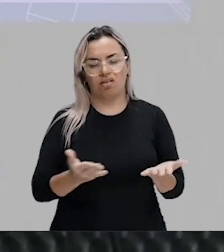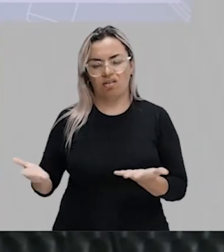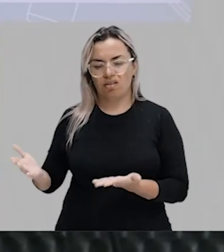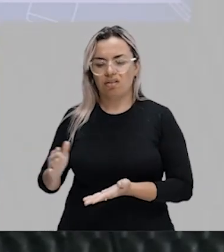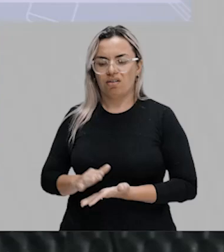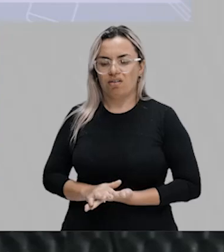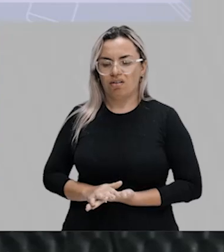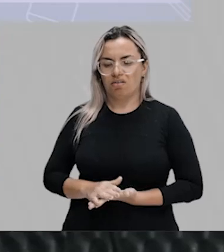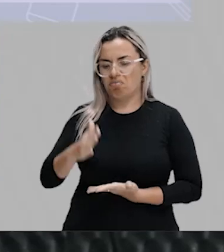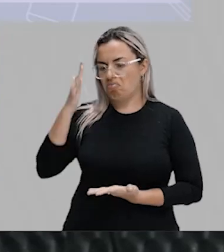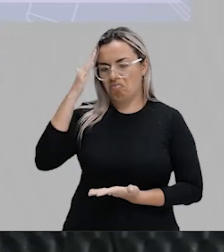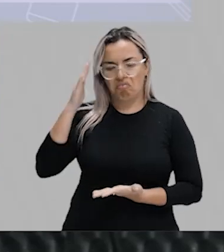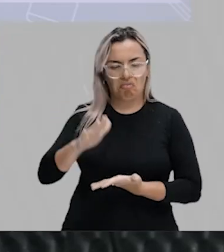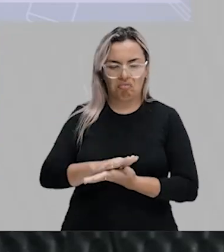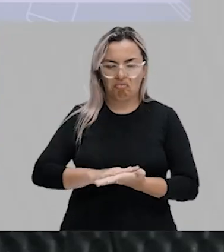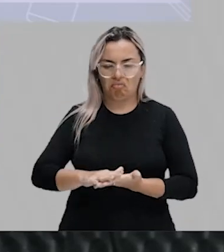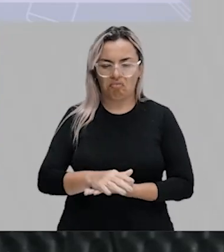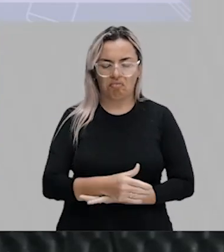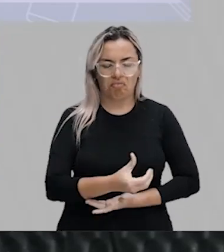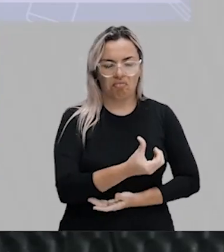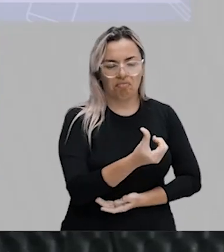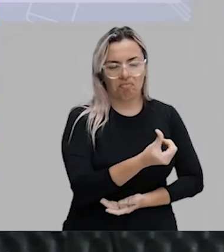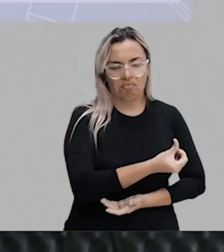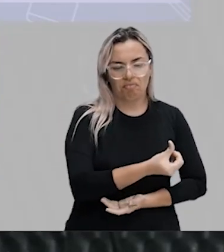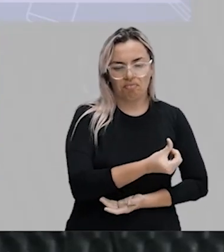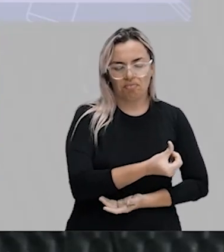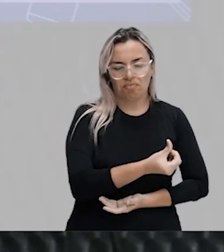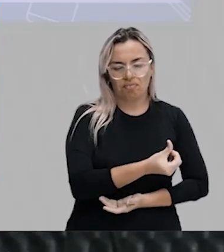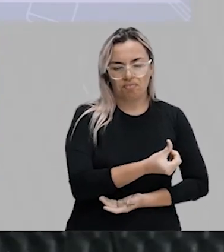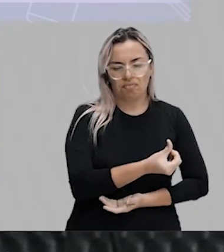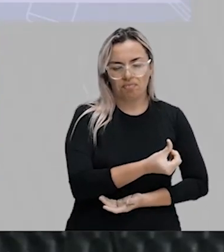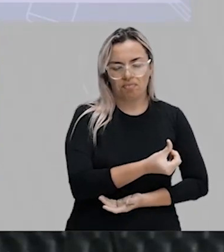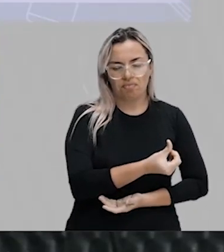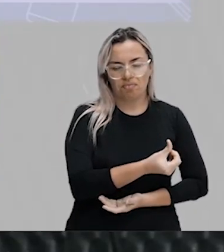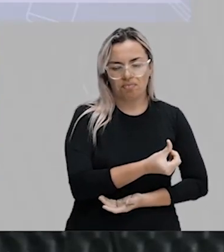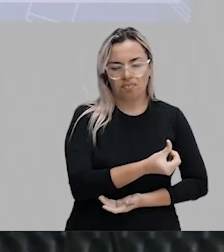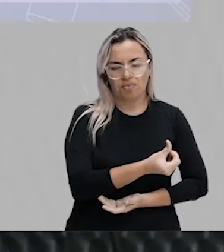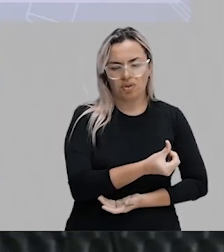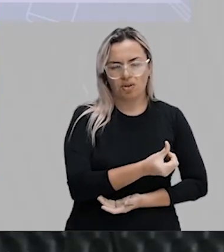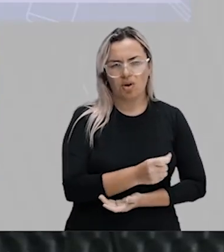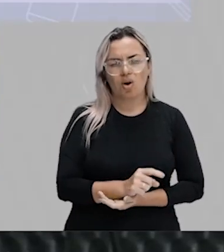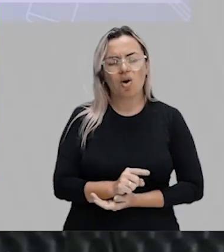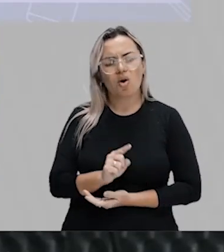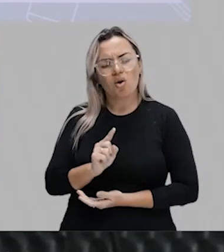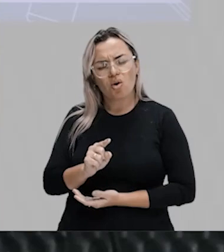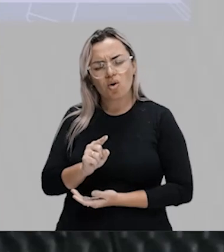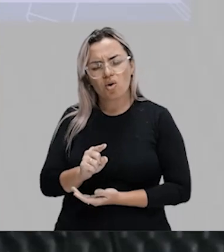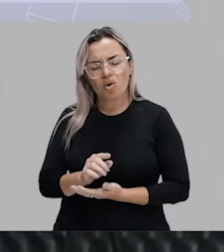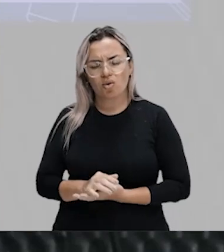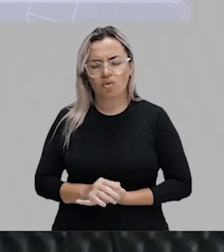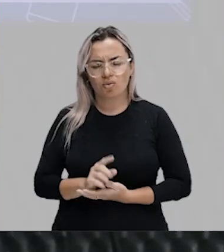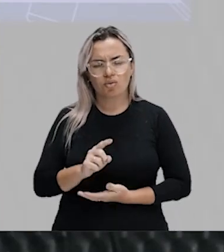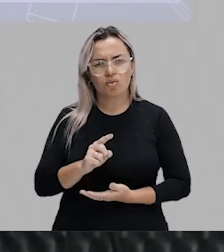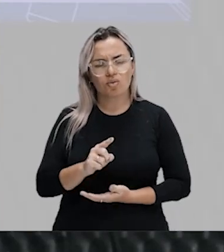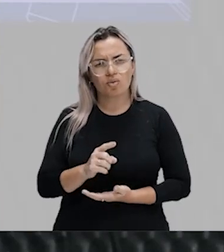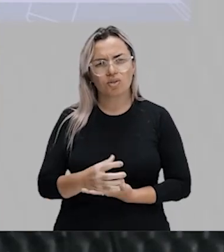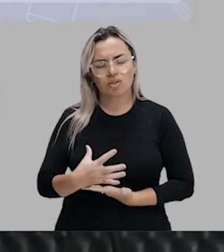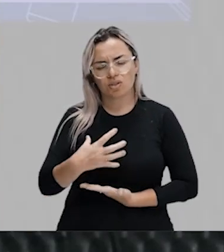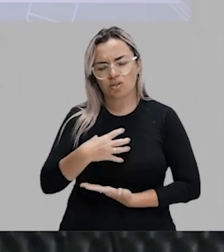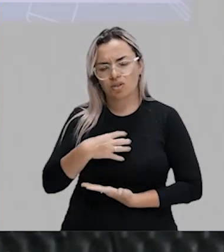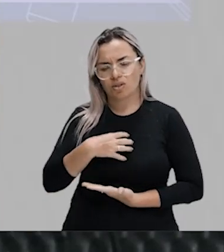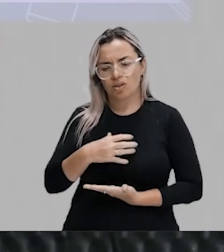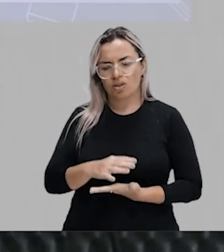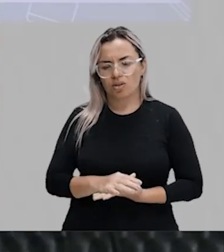entendo ni ruta. Como Deus manda. Como é que você está? Como Deus manda, né? Como Deus